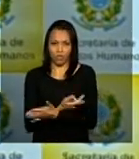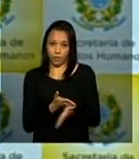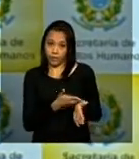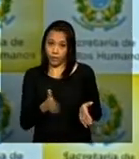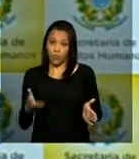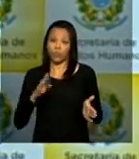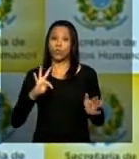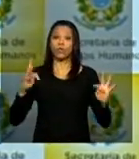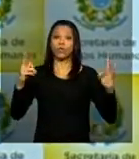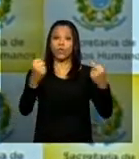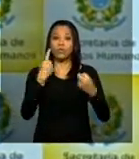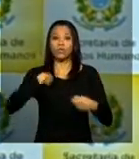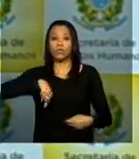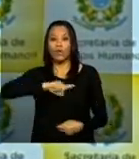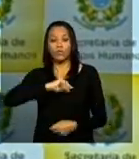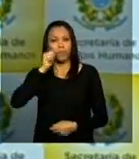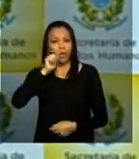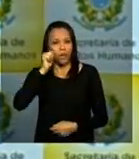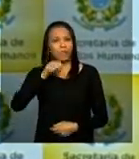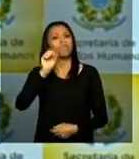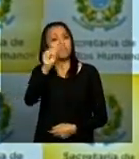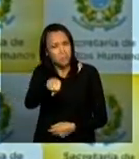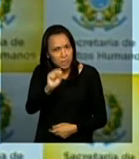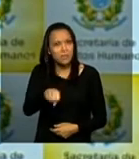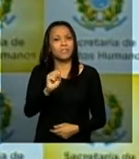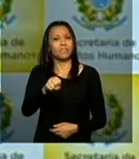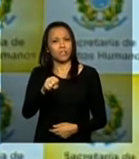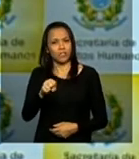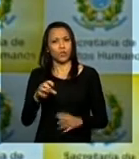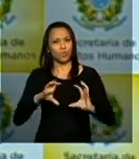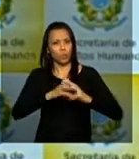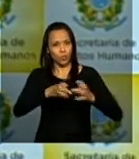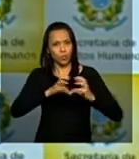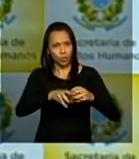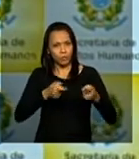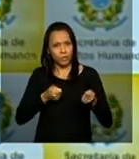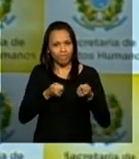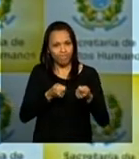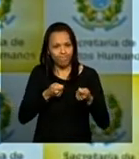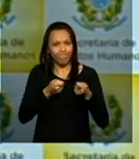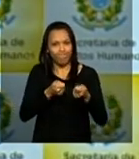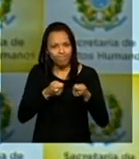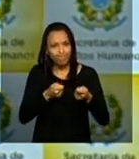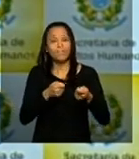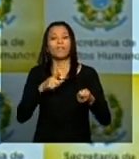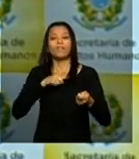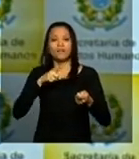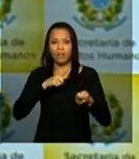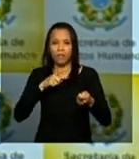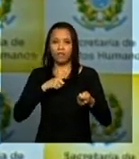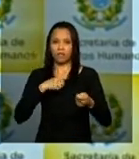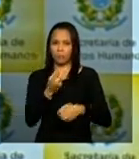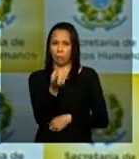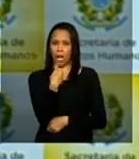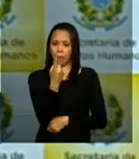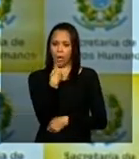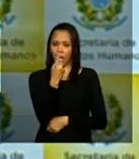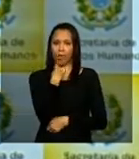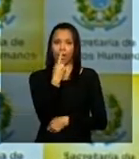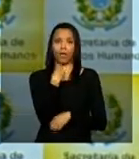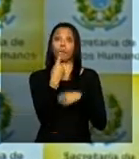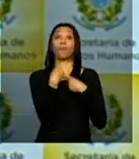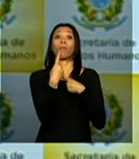mulheres somos sim de uma resistência que sempre houve uma ditadura que houve contra as